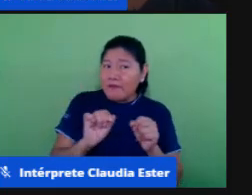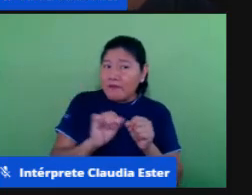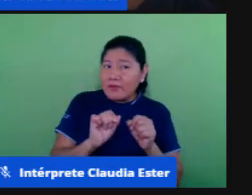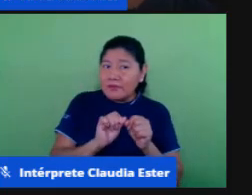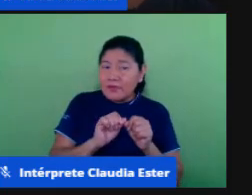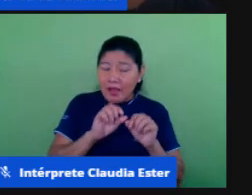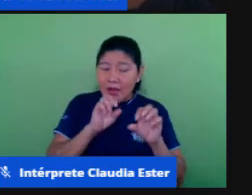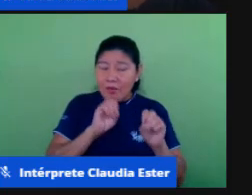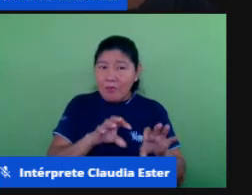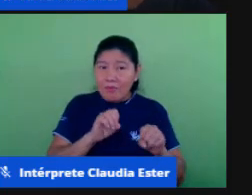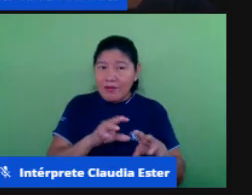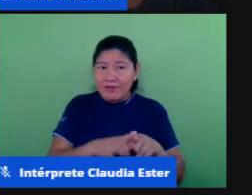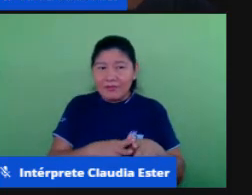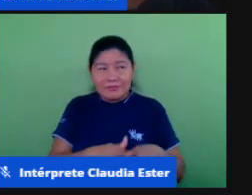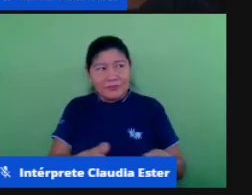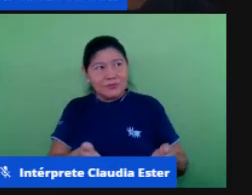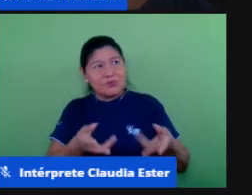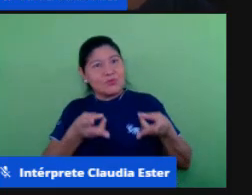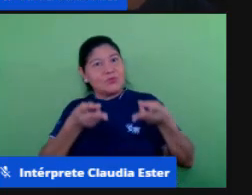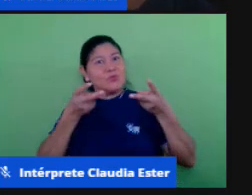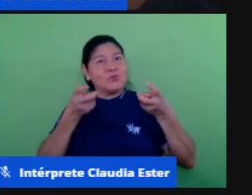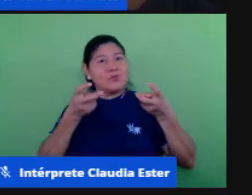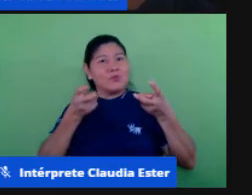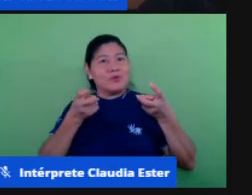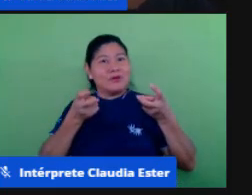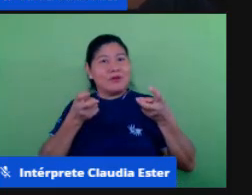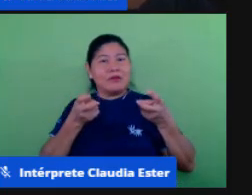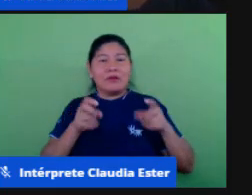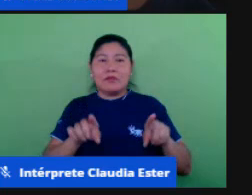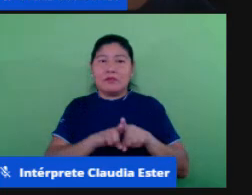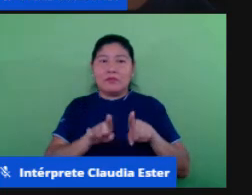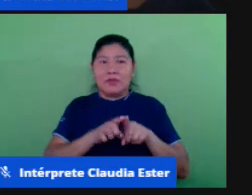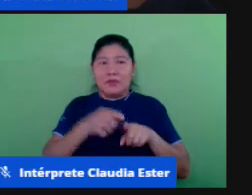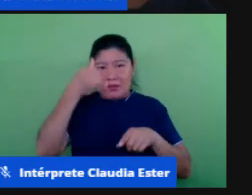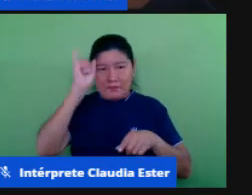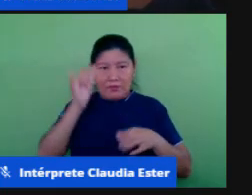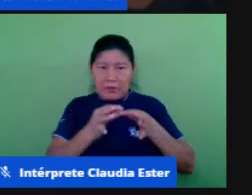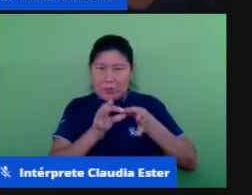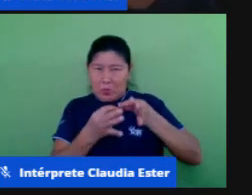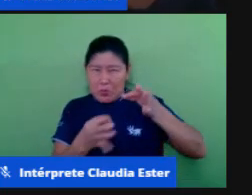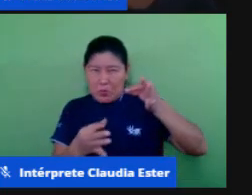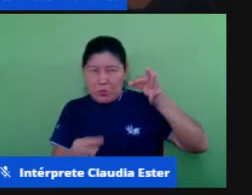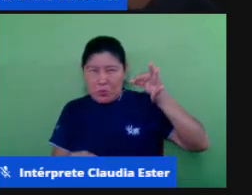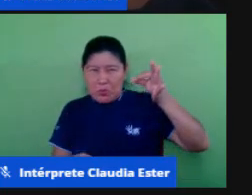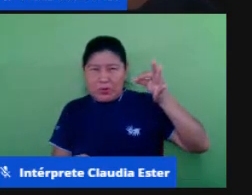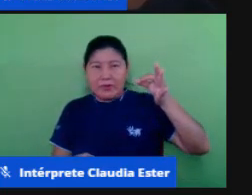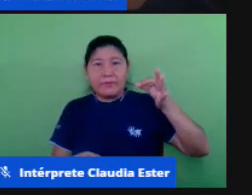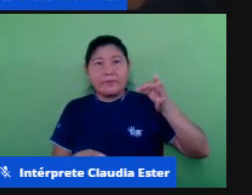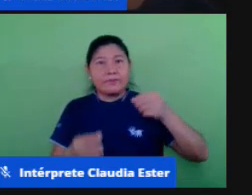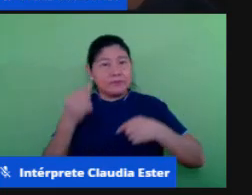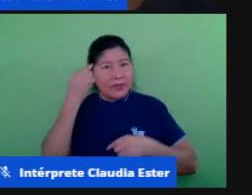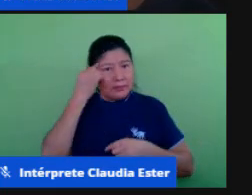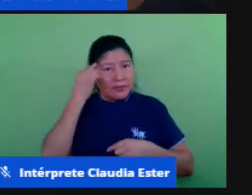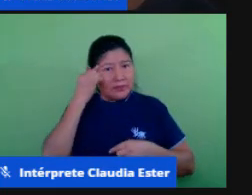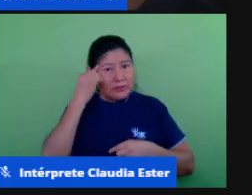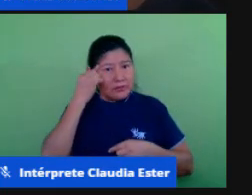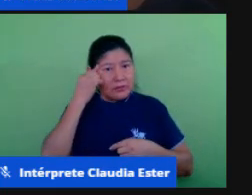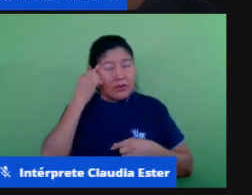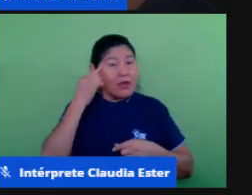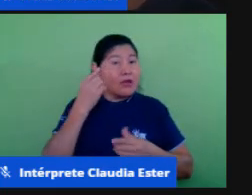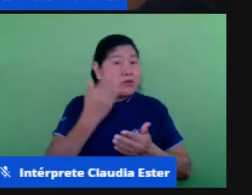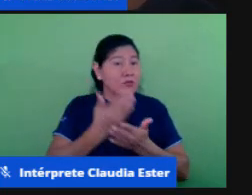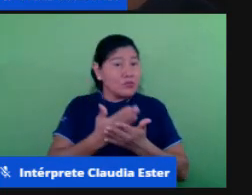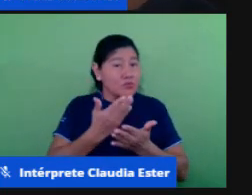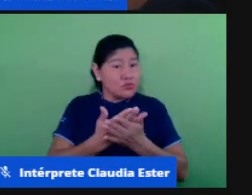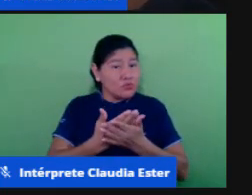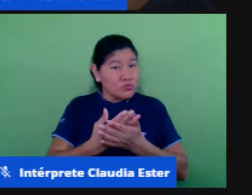aula mais atrativa a ele e não muito longa lembrando que aula presencial você está vendo seu